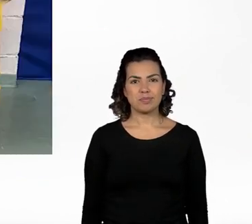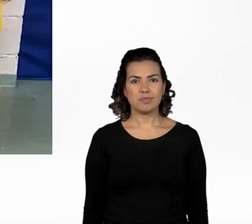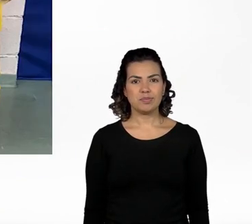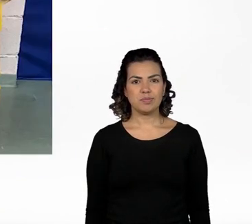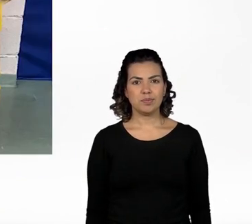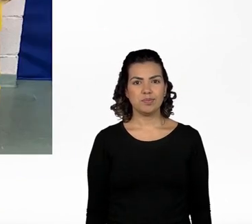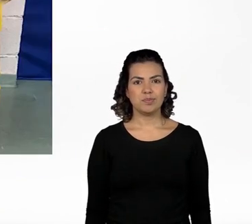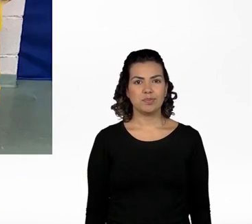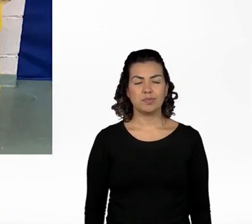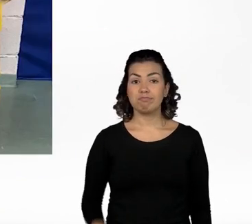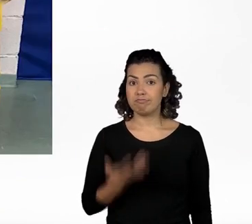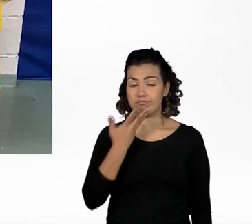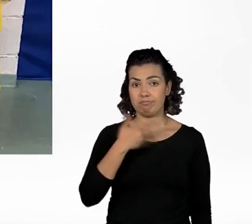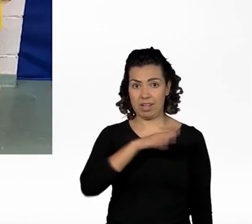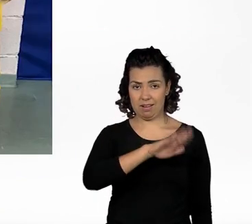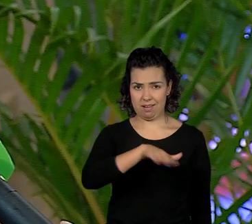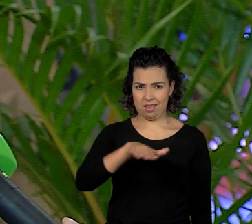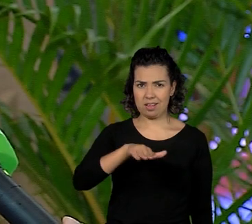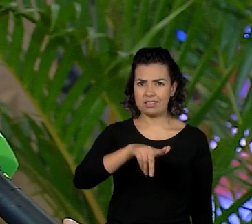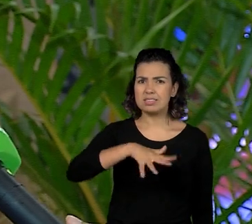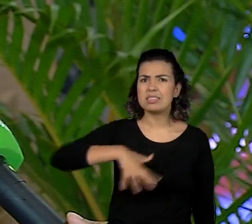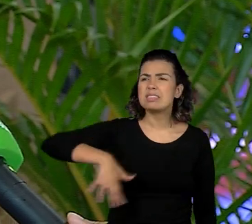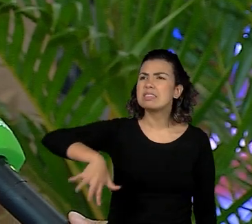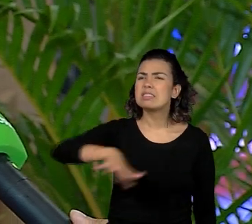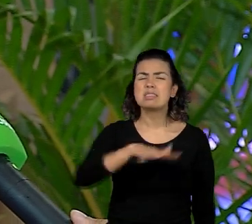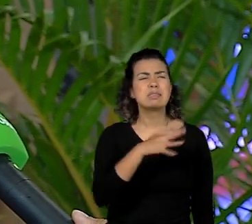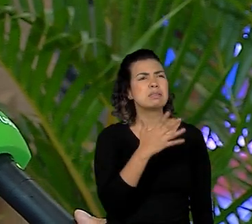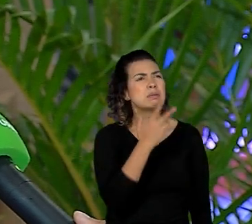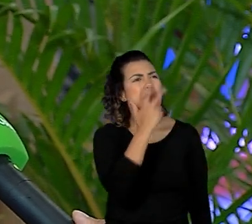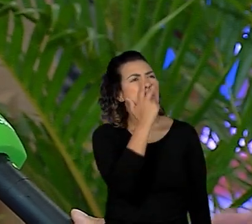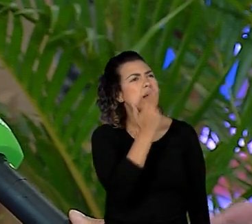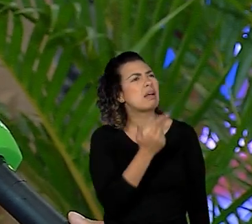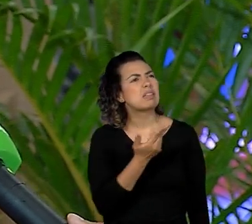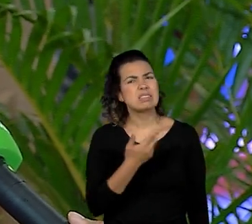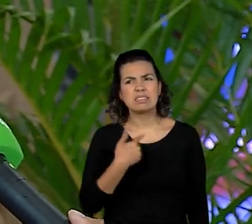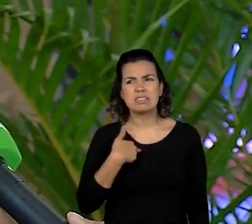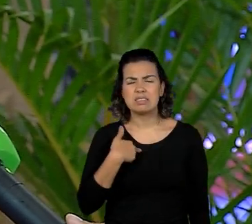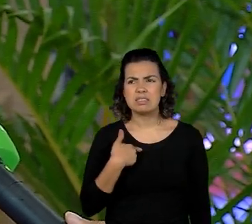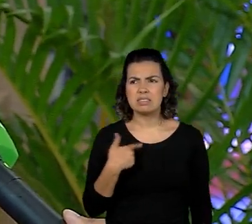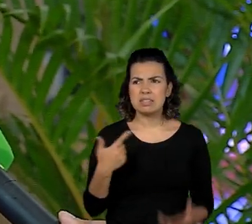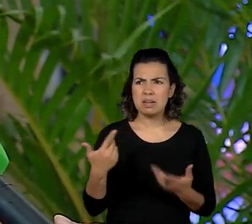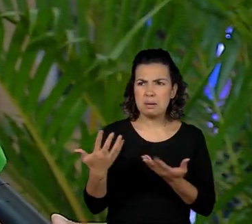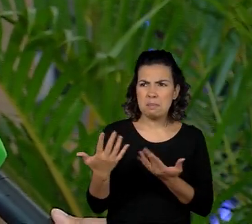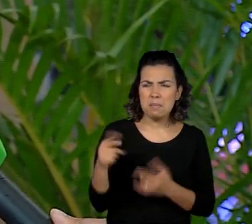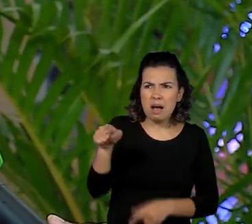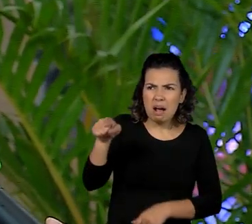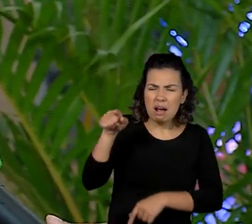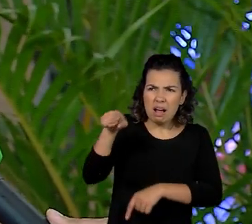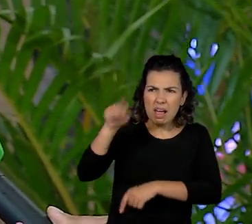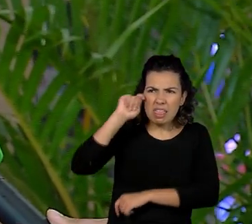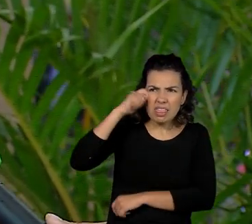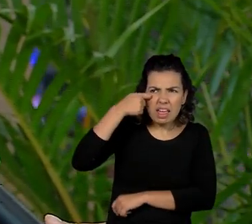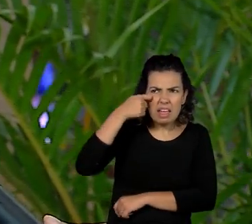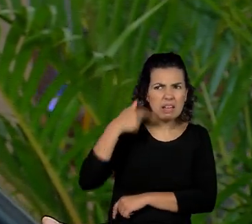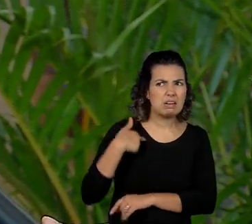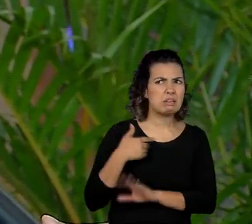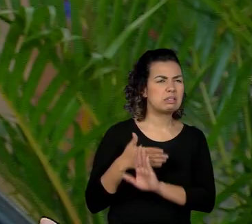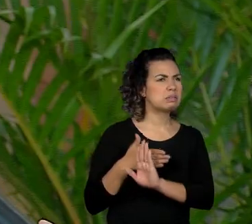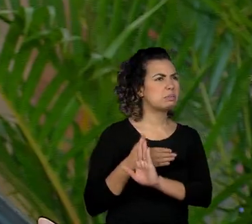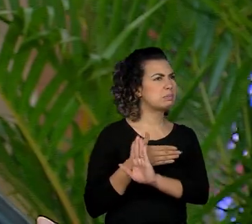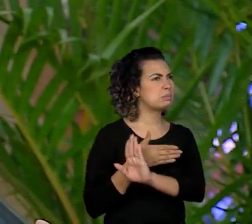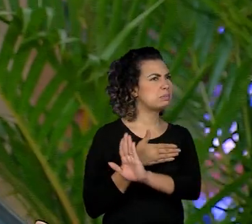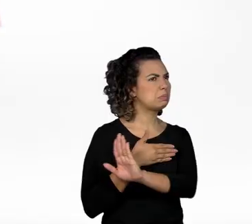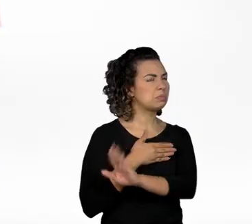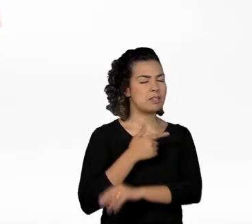As crianças tinham receio, umas tinham receio de pegar na mão da outra, que era mais escurinha e tal. Aí eu falei, vou fazer um